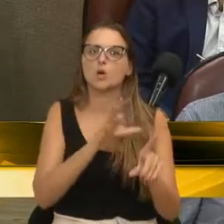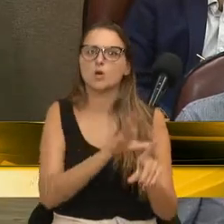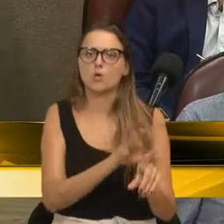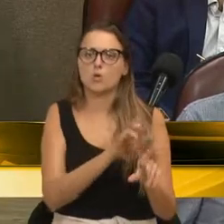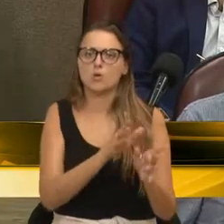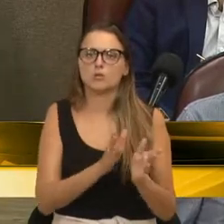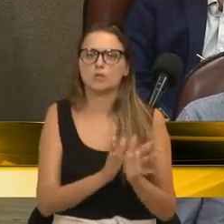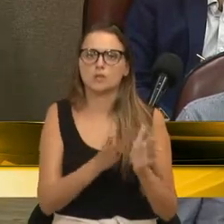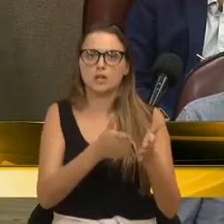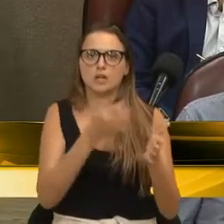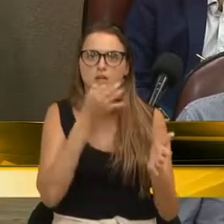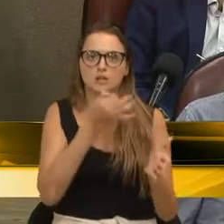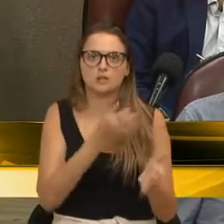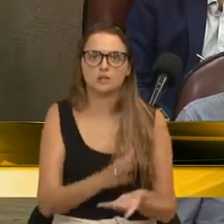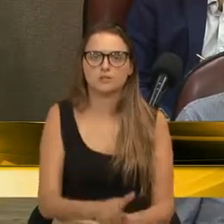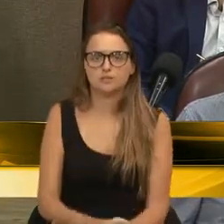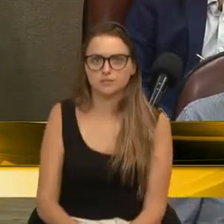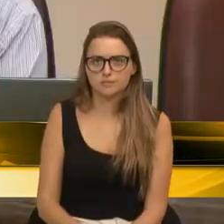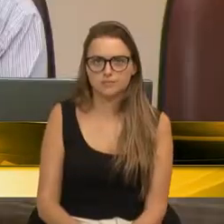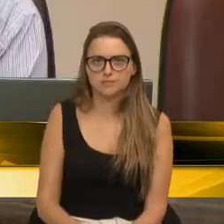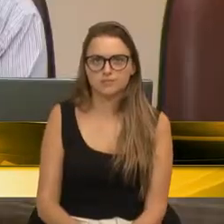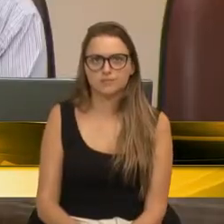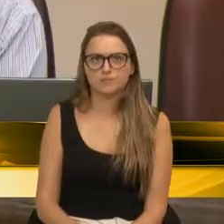derrubada deste parecer. Uma sequência.